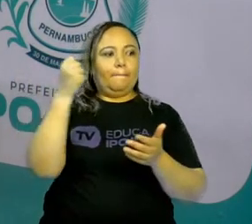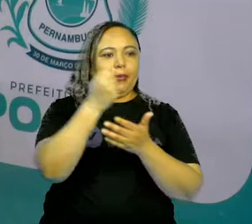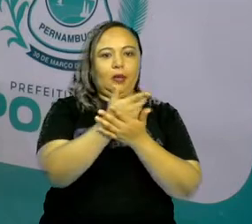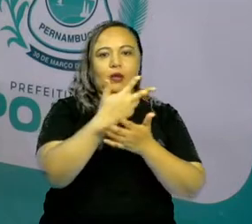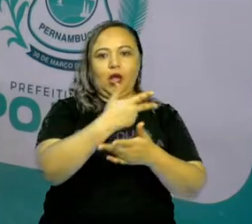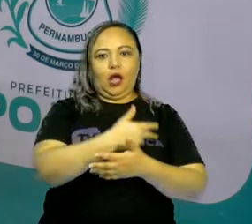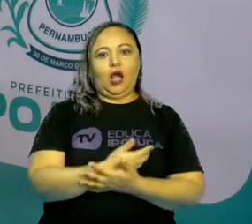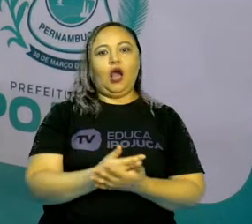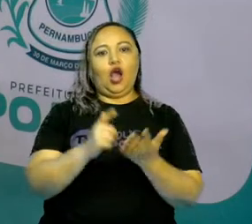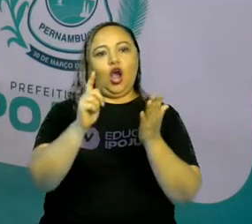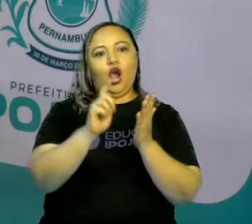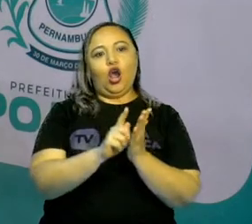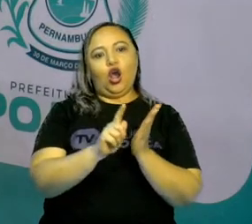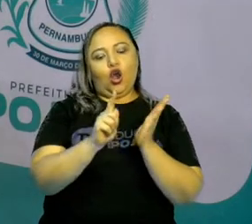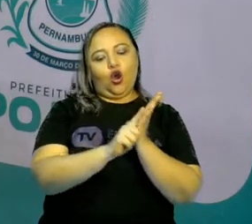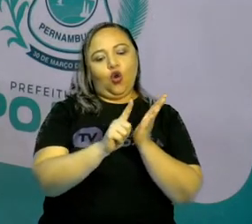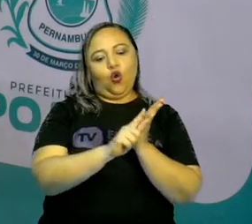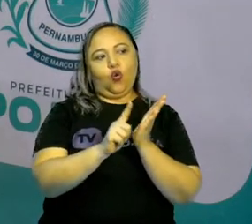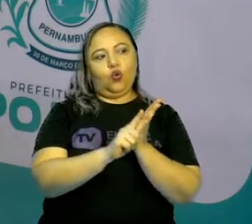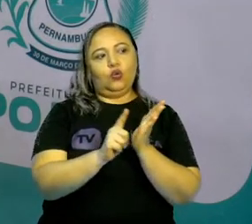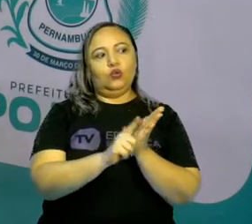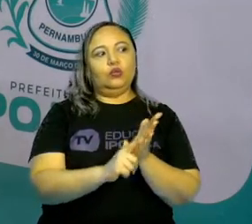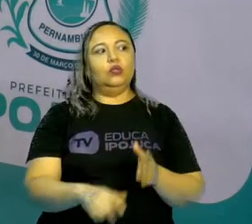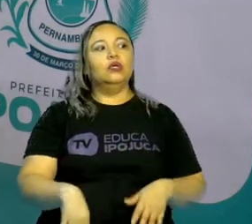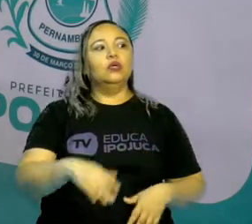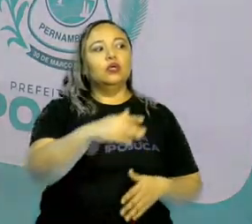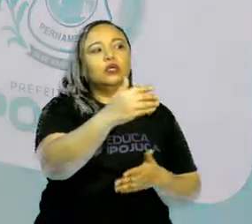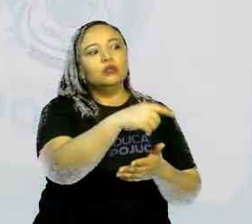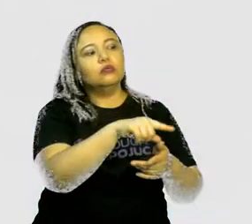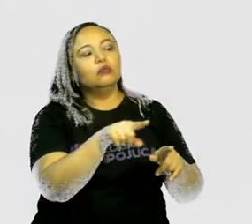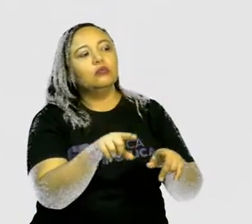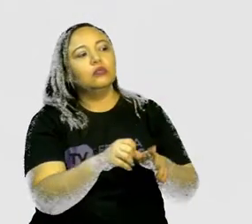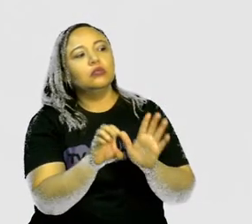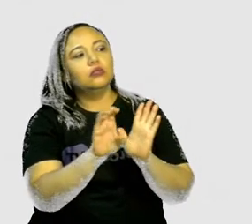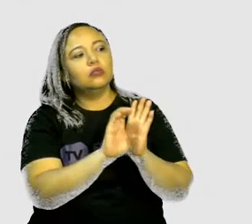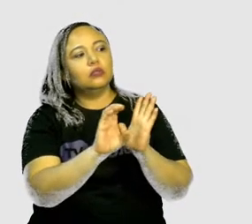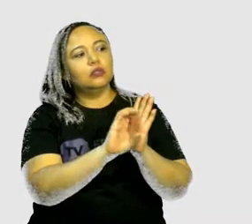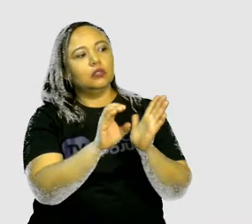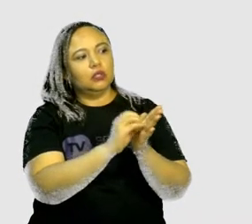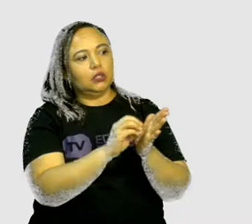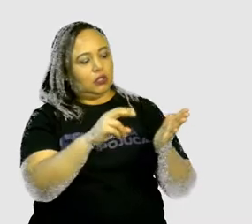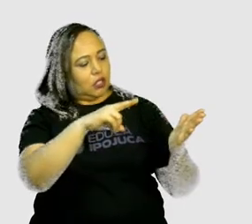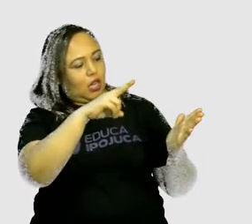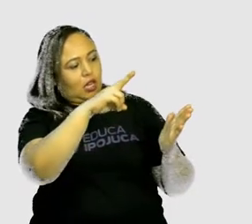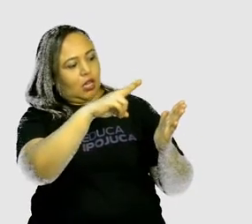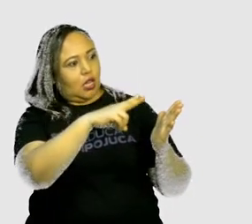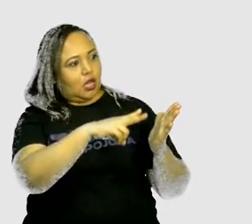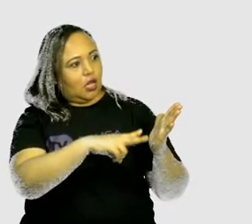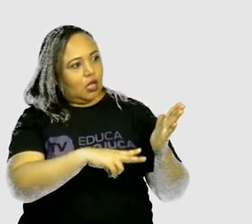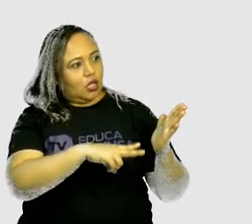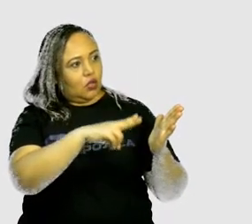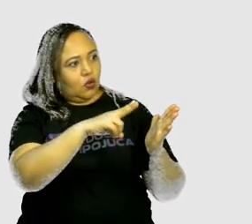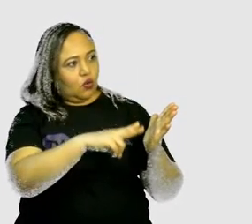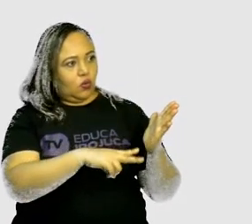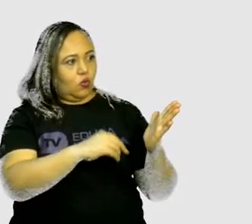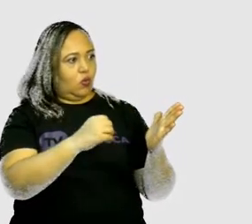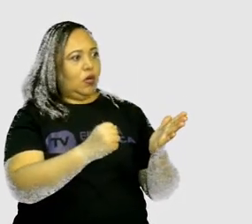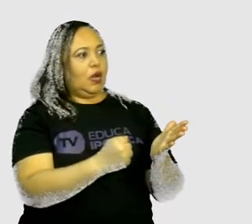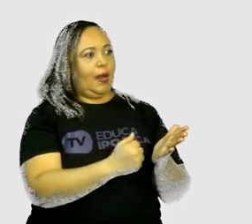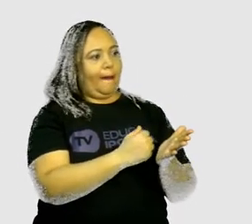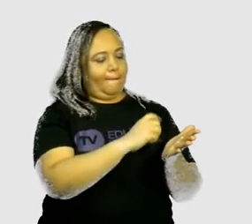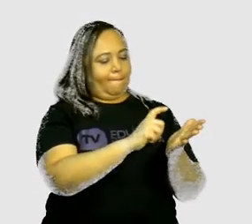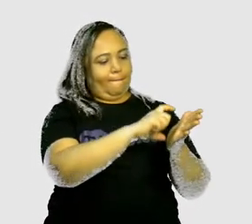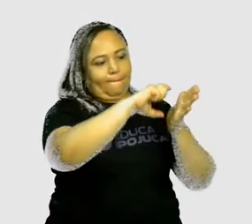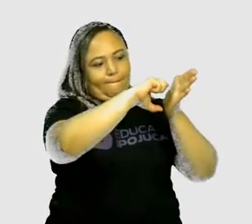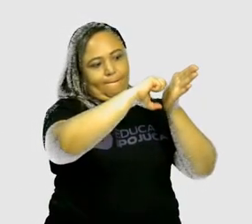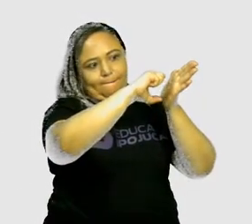leitura de código de barra. Existe aquele QR Code e tem o código de leitura de barra. O leitor de código de barra é